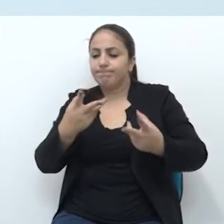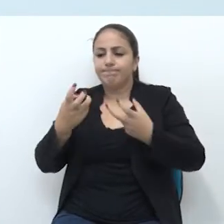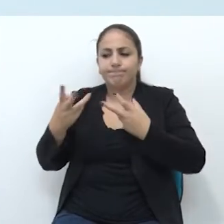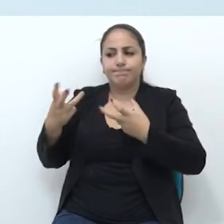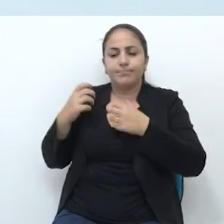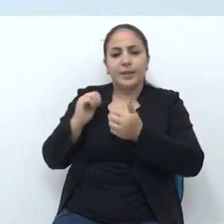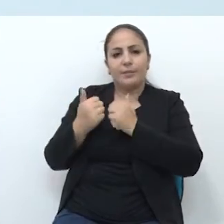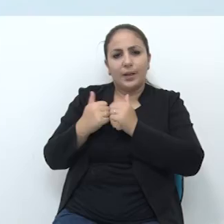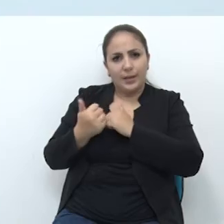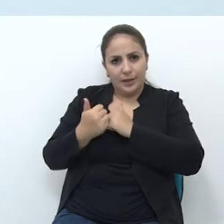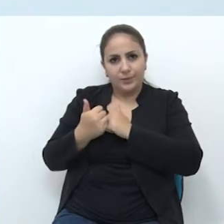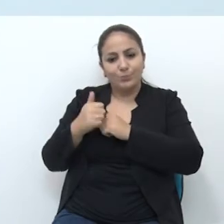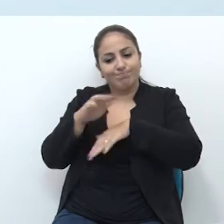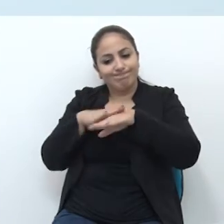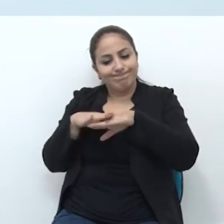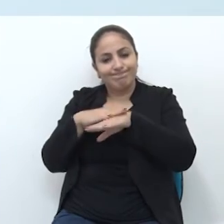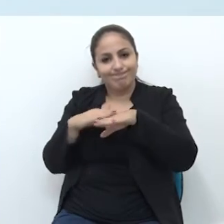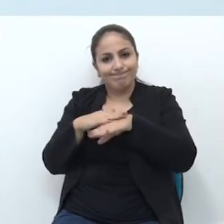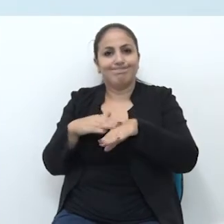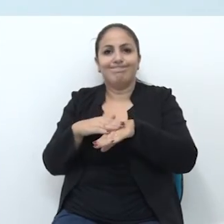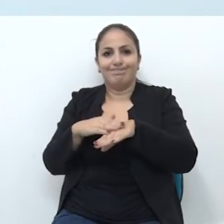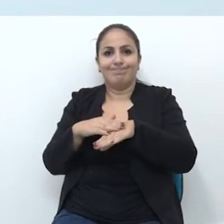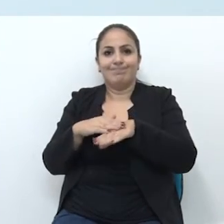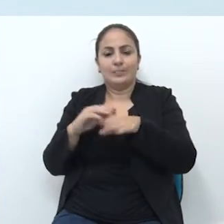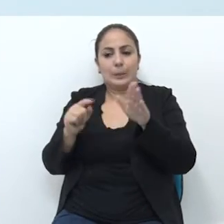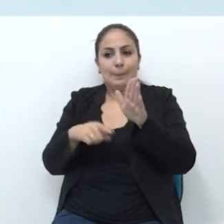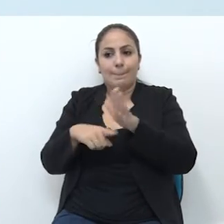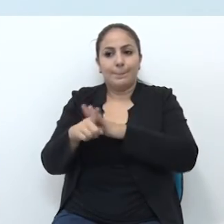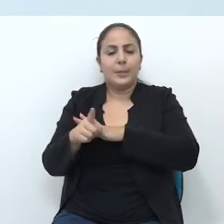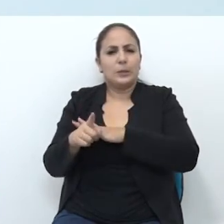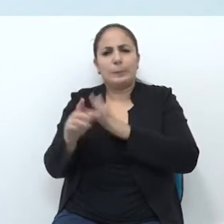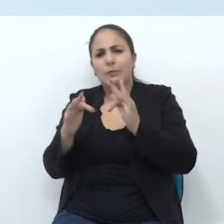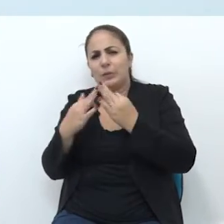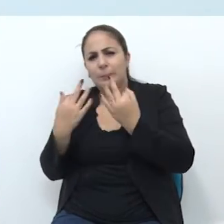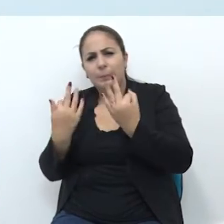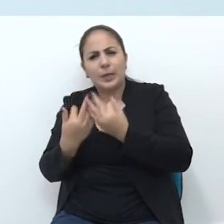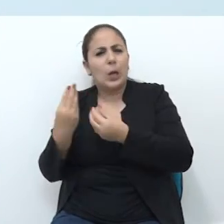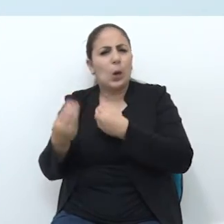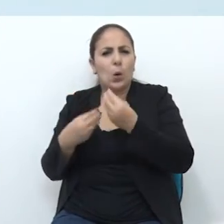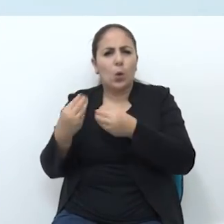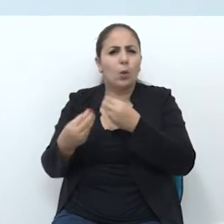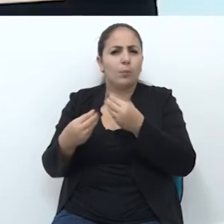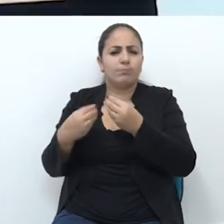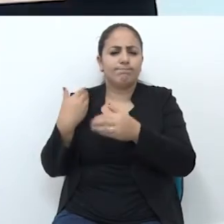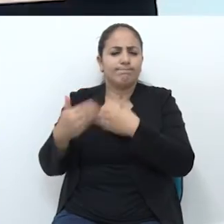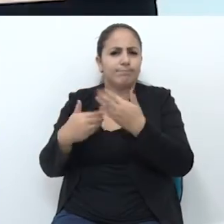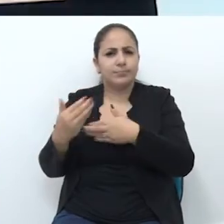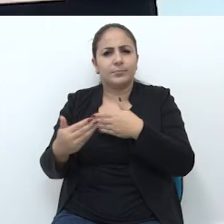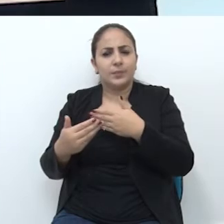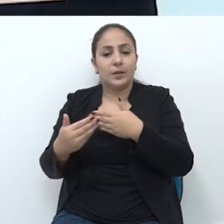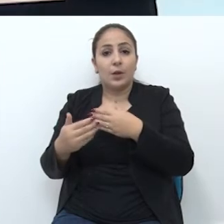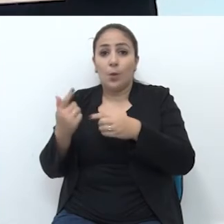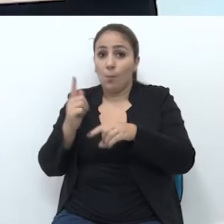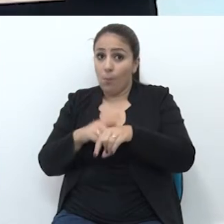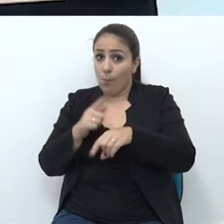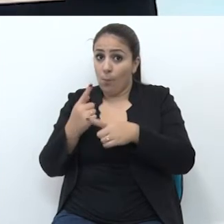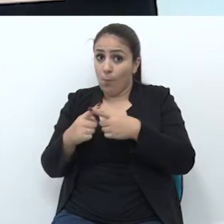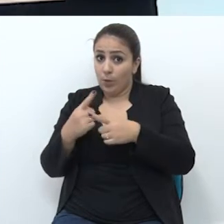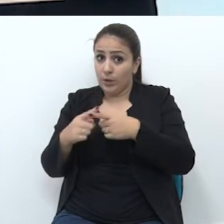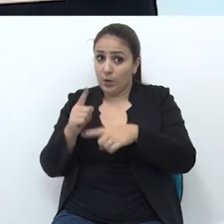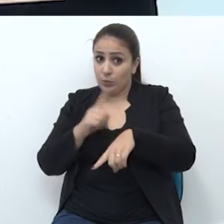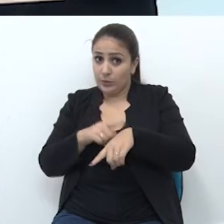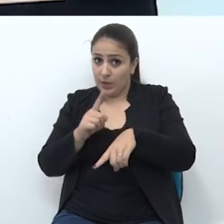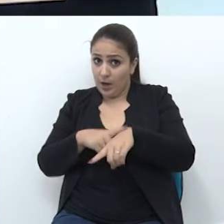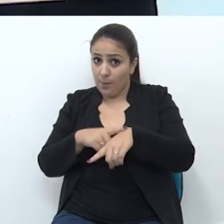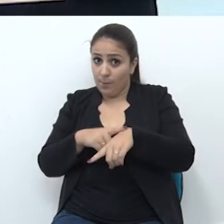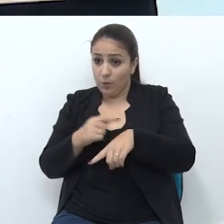que têm que ser avaliados, conversados, perguntado para a família, como é que está o desenvolvimento dessa, porque ali é tempo, talvez, de